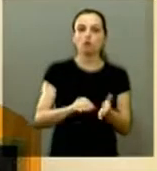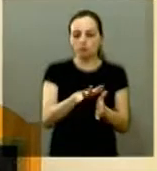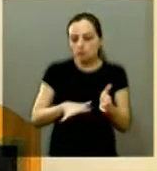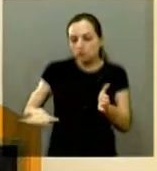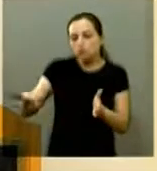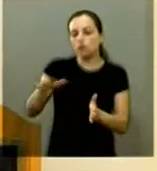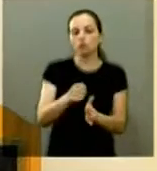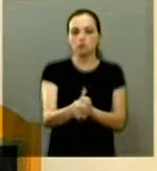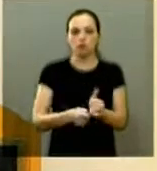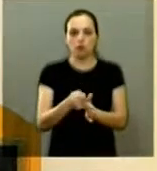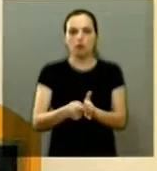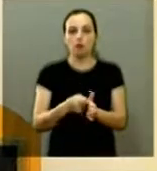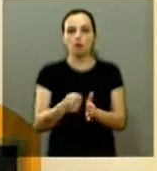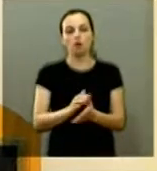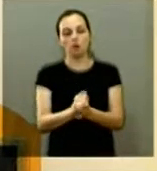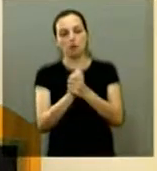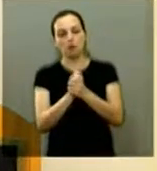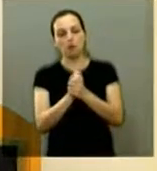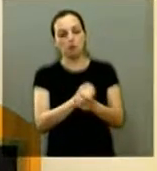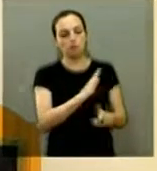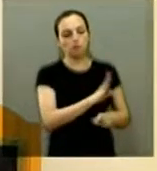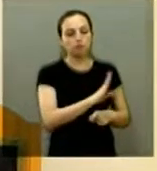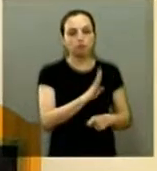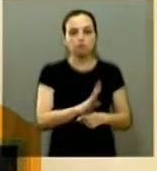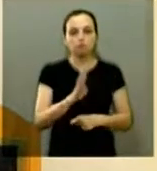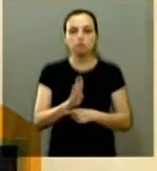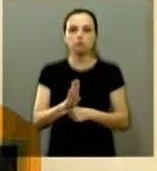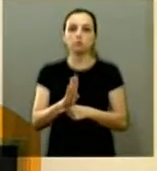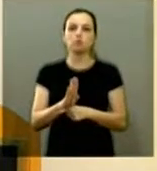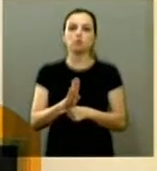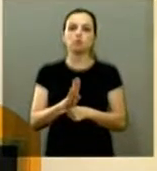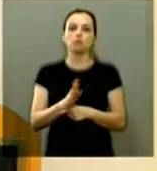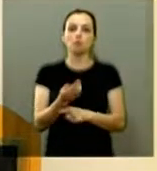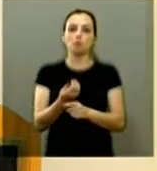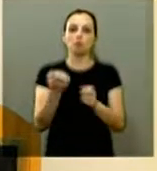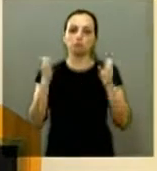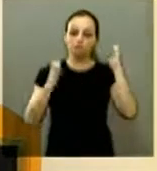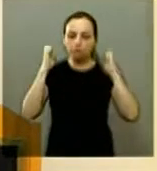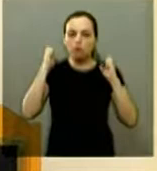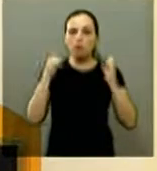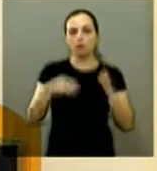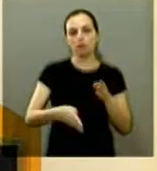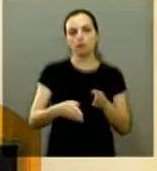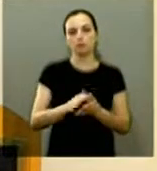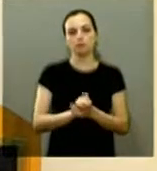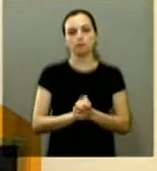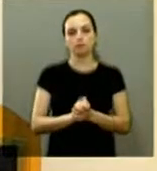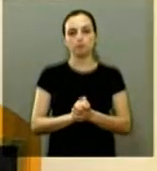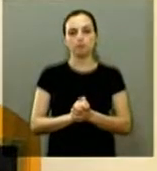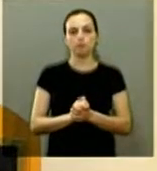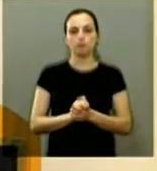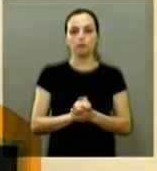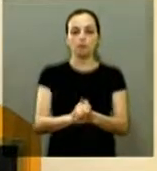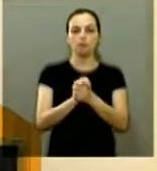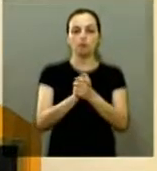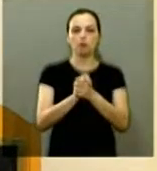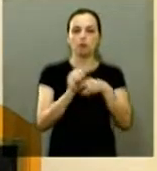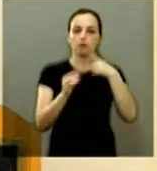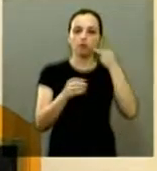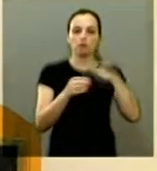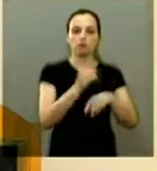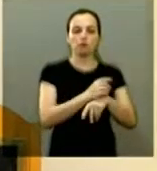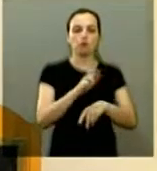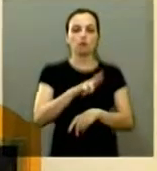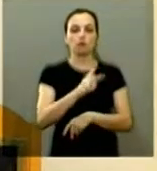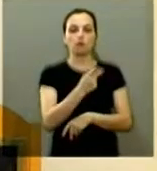parabéns ao Ciesp que contribui muito para as nossas indústrias aqui parabenizar o vereador doutor